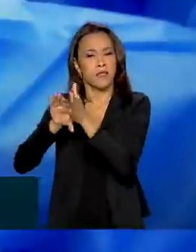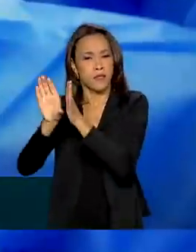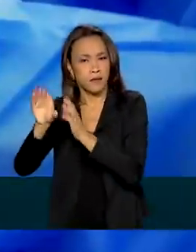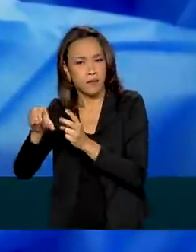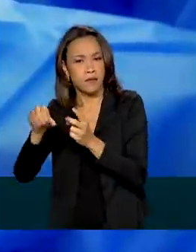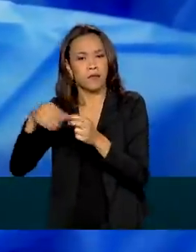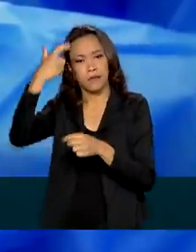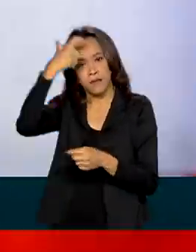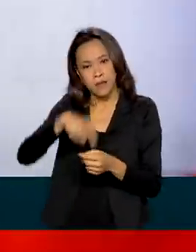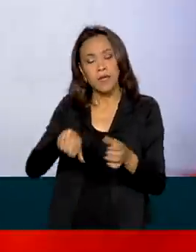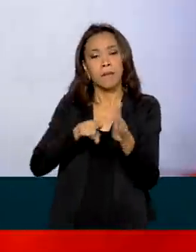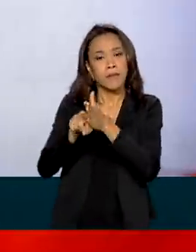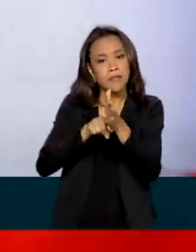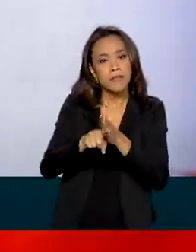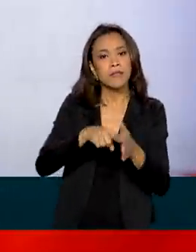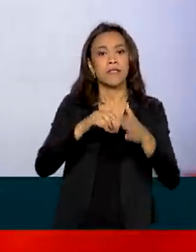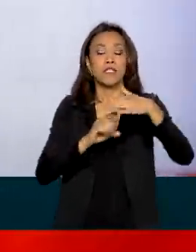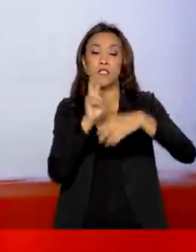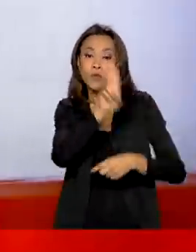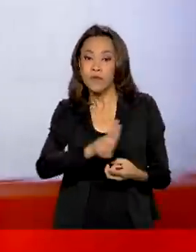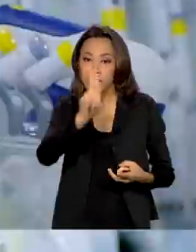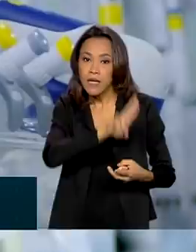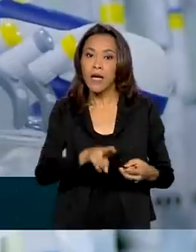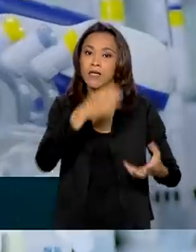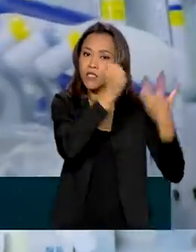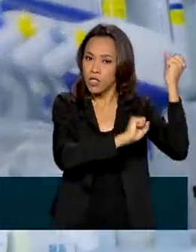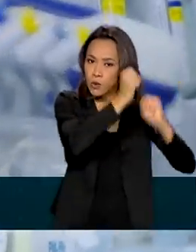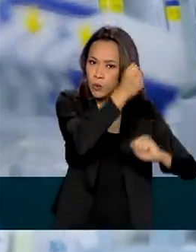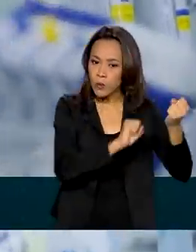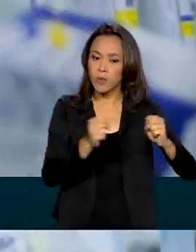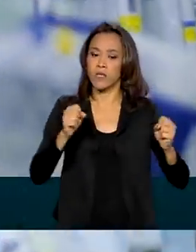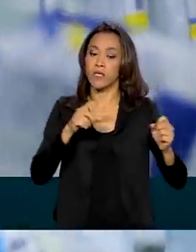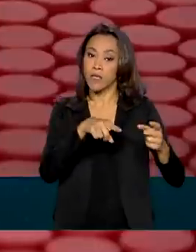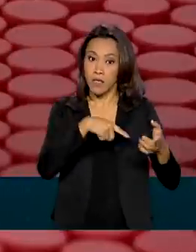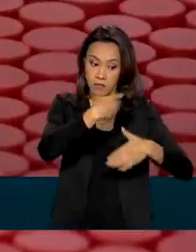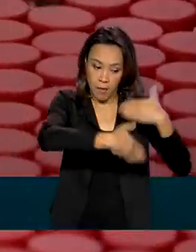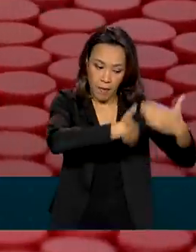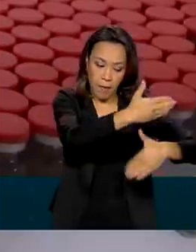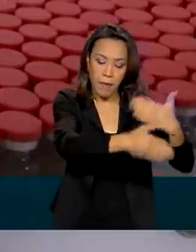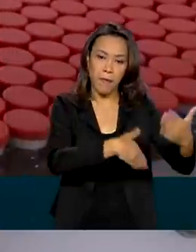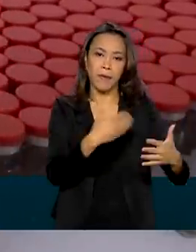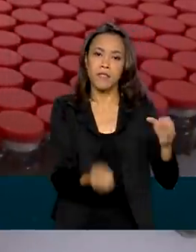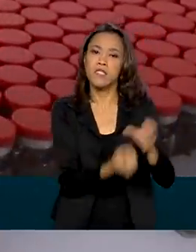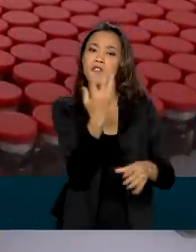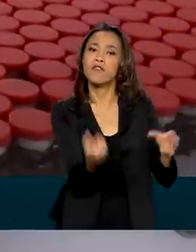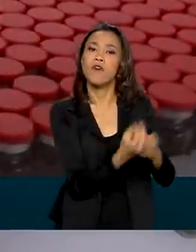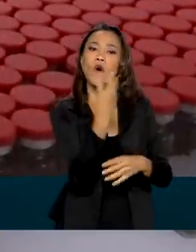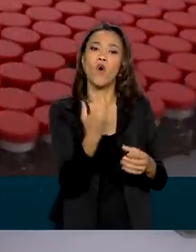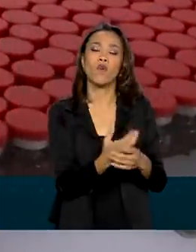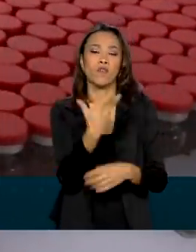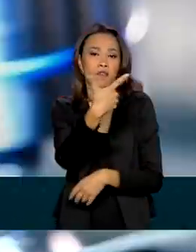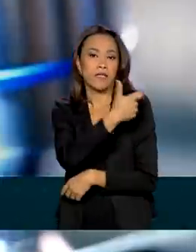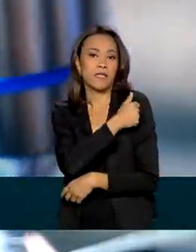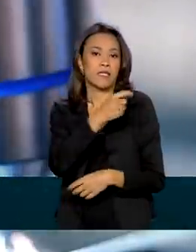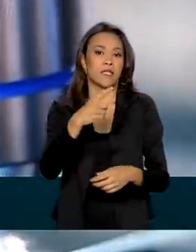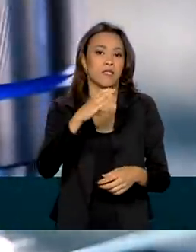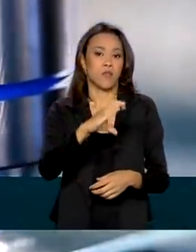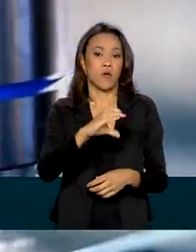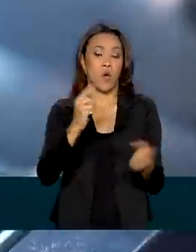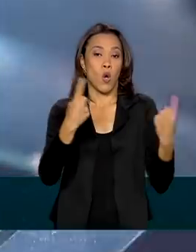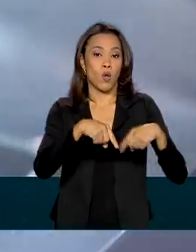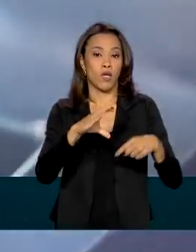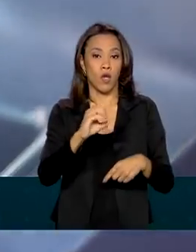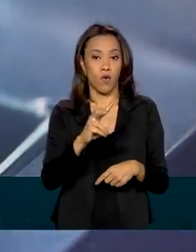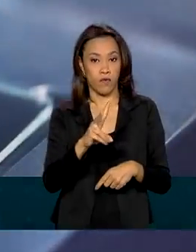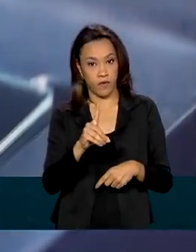e indústrias que se dedicam ao desenvolvimento de testes, soros e vacinas contra a Covid-19 com